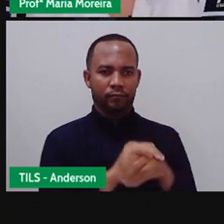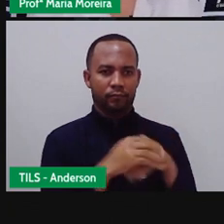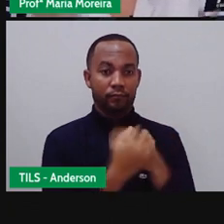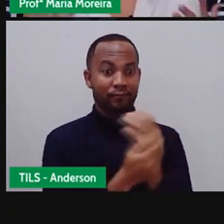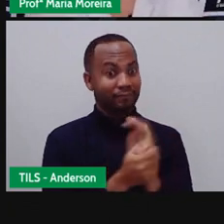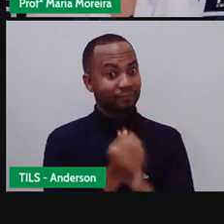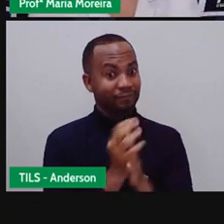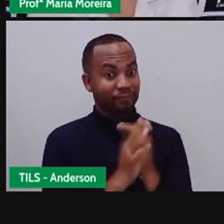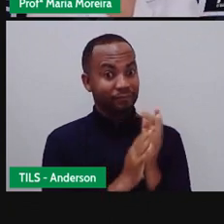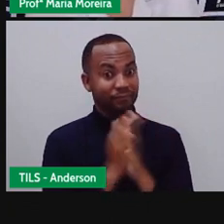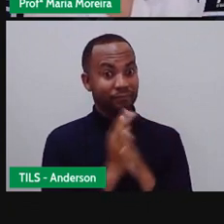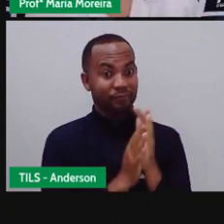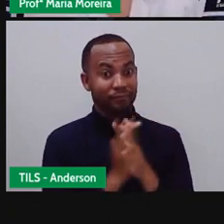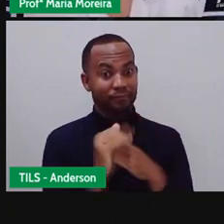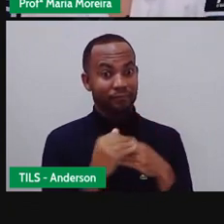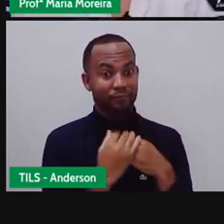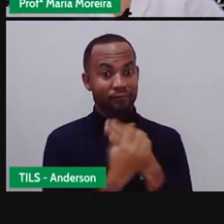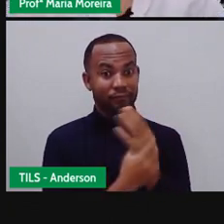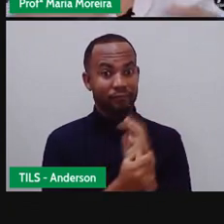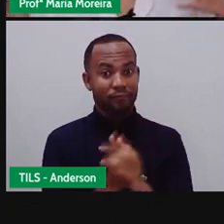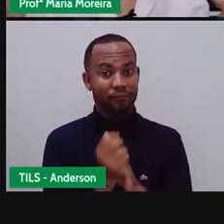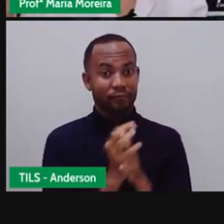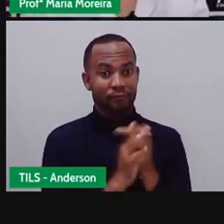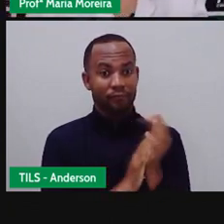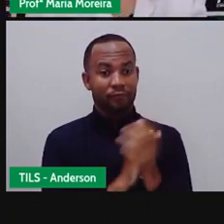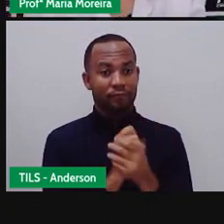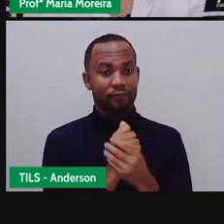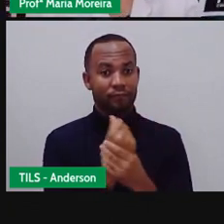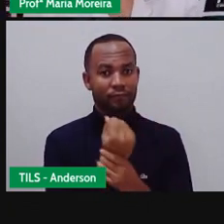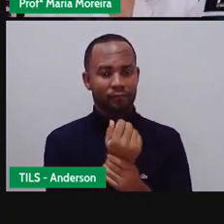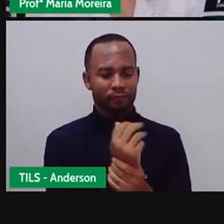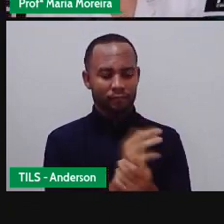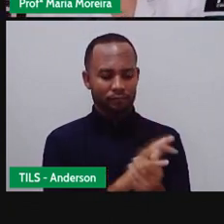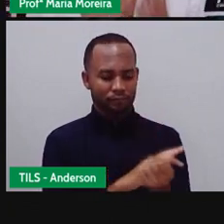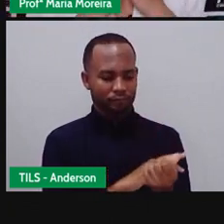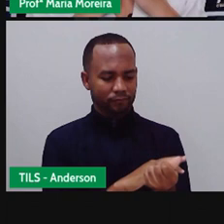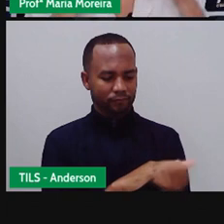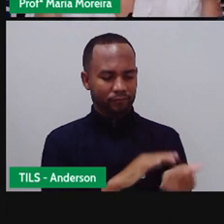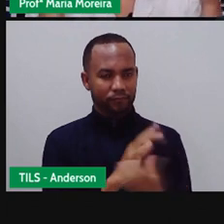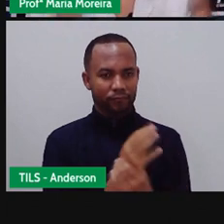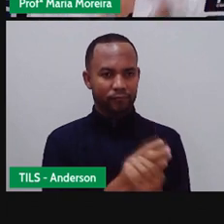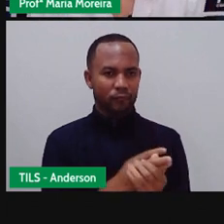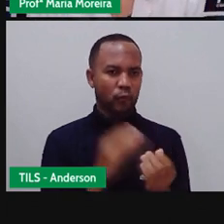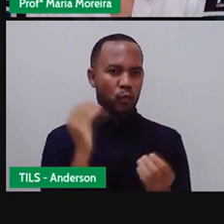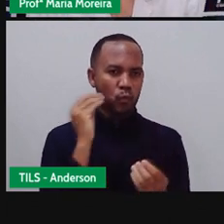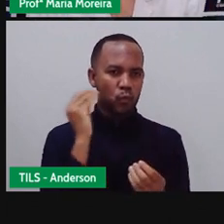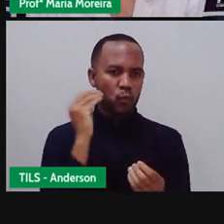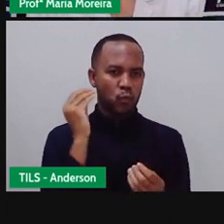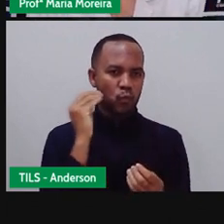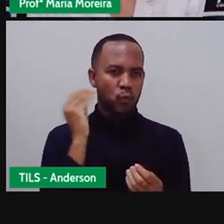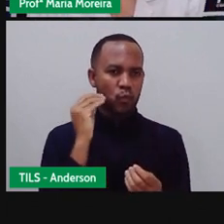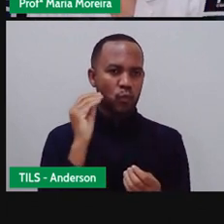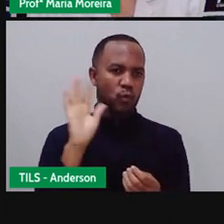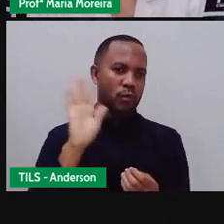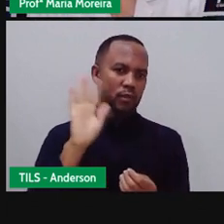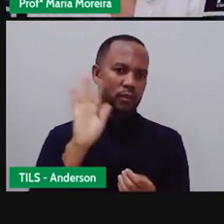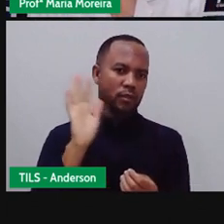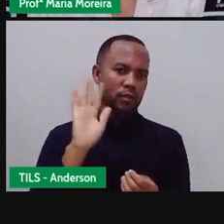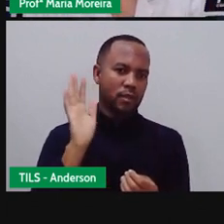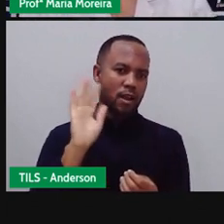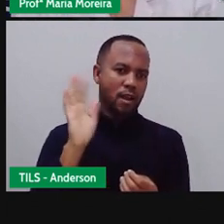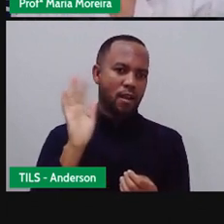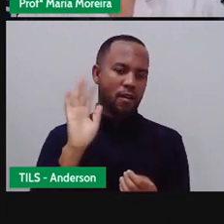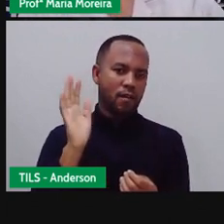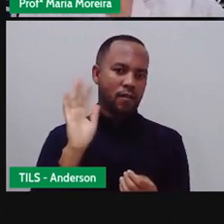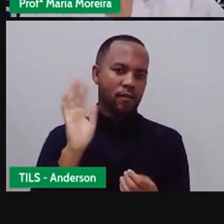certo? Nas nossas aulas, como costumávamos fazer, tá? Um beijo de Pró Maria, um beijo de Anderson, e